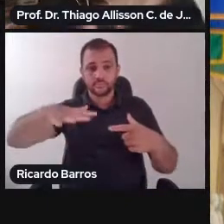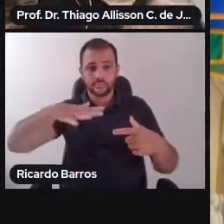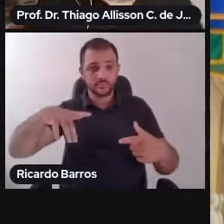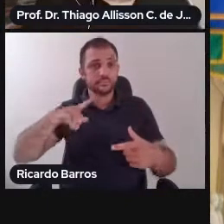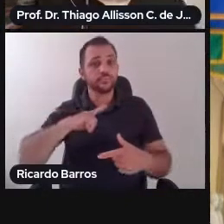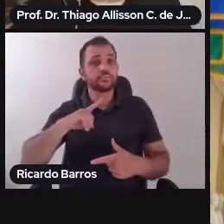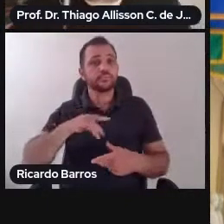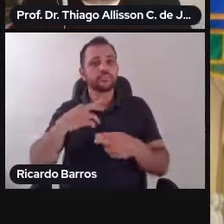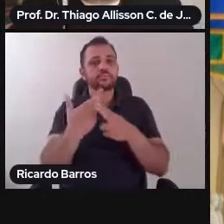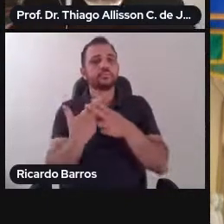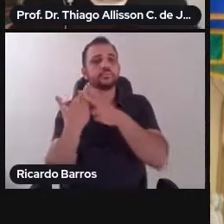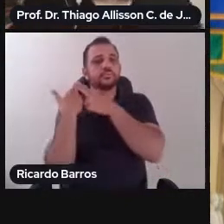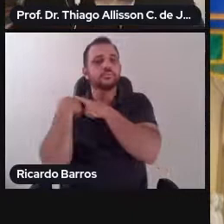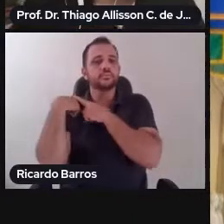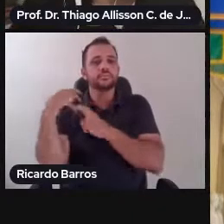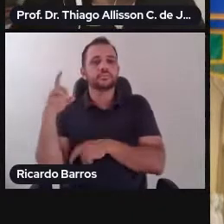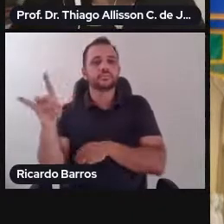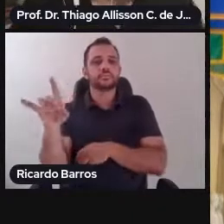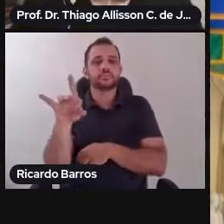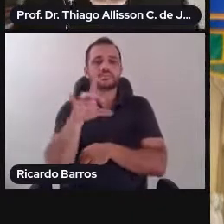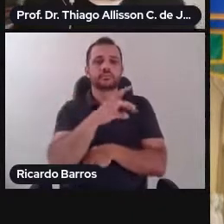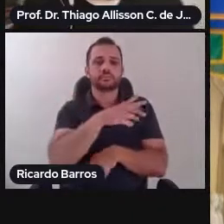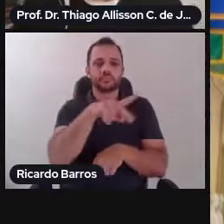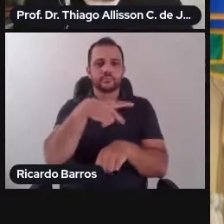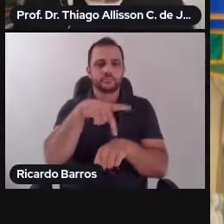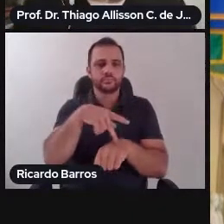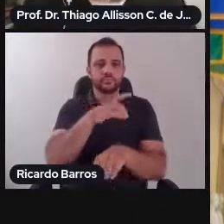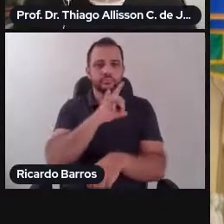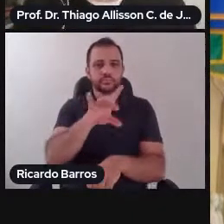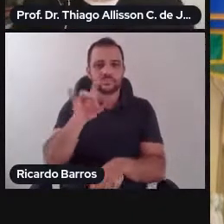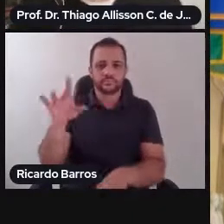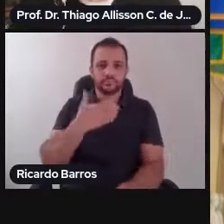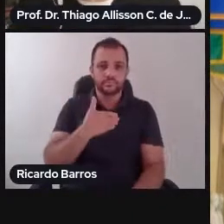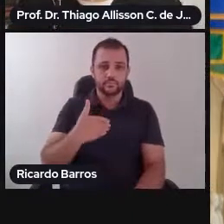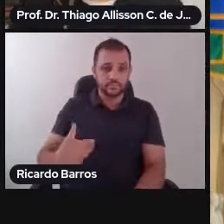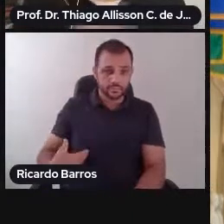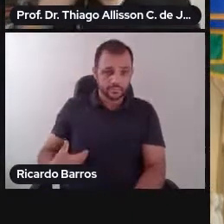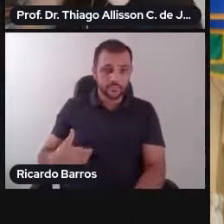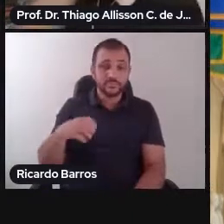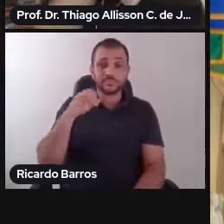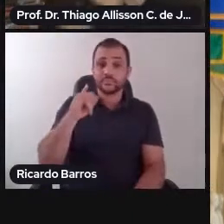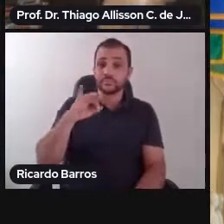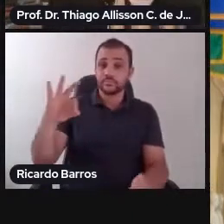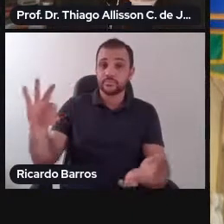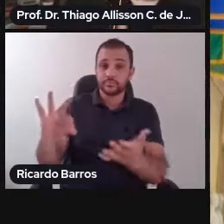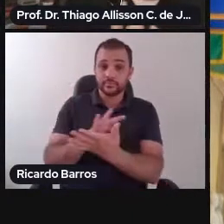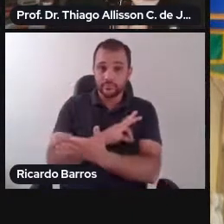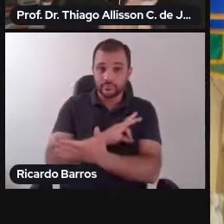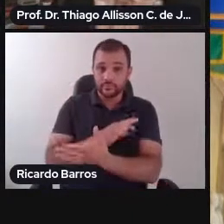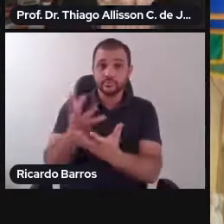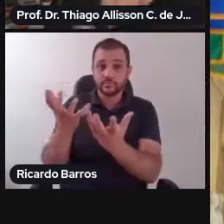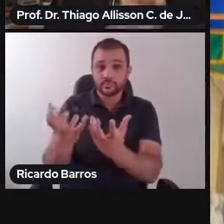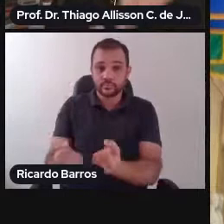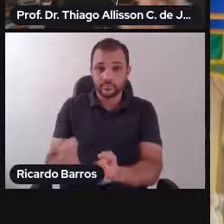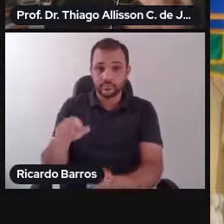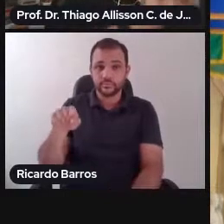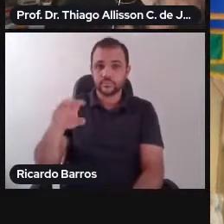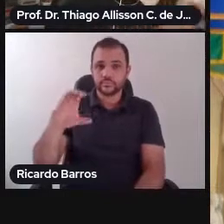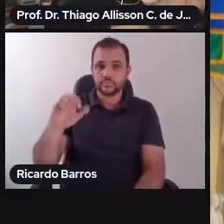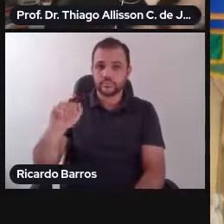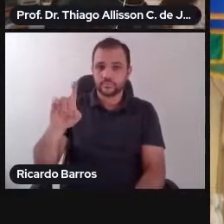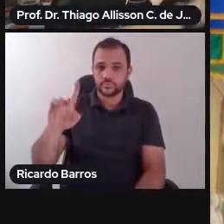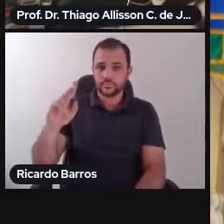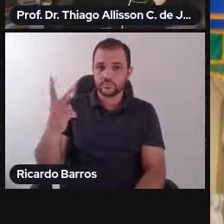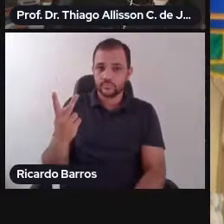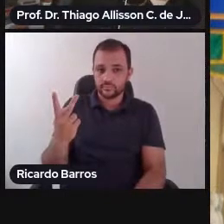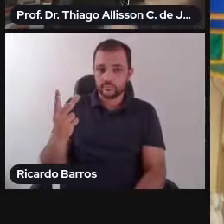dos Estados, que, portanto, ao assinar a Convenção, ratificando-a em seus ordenamentos, acaba, portanto,